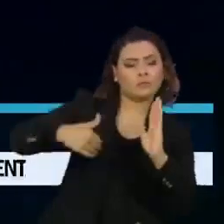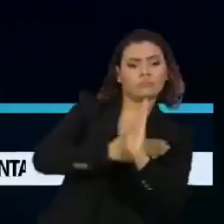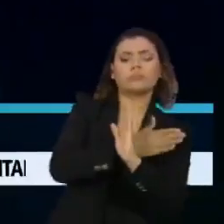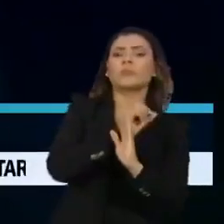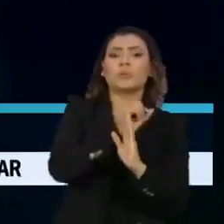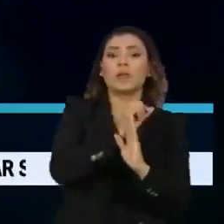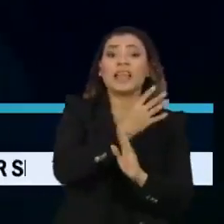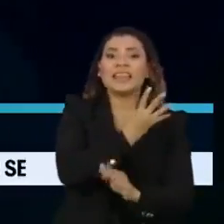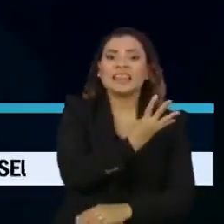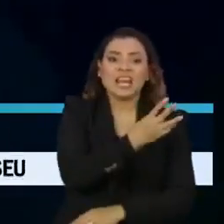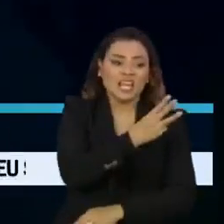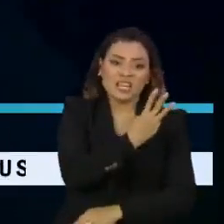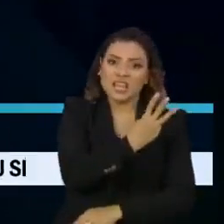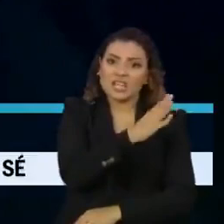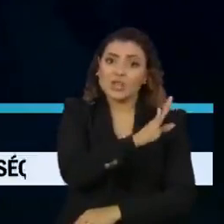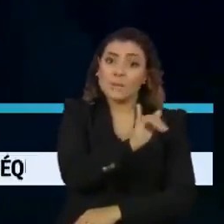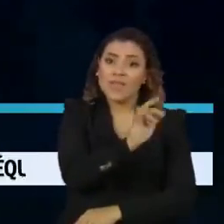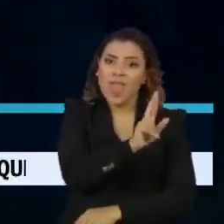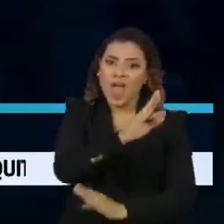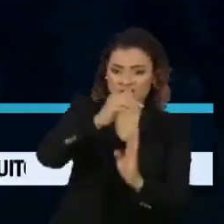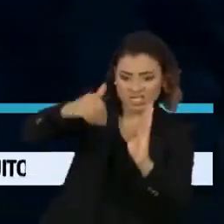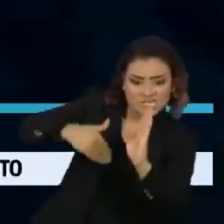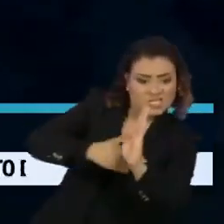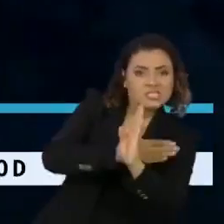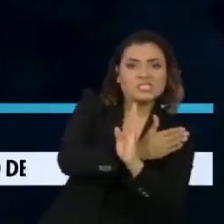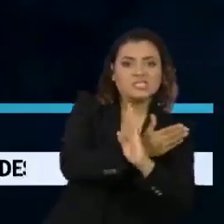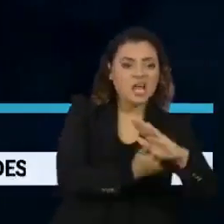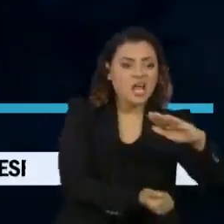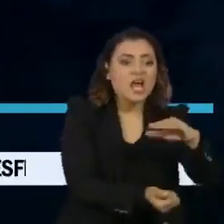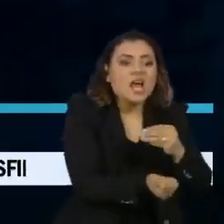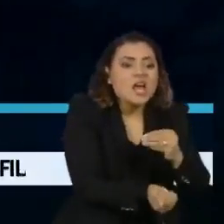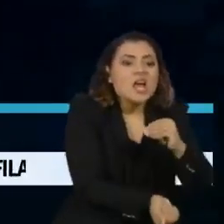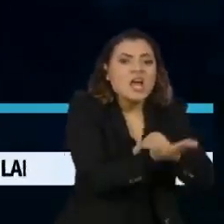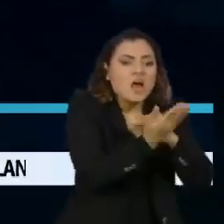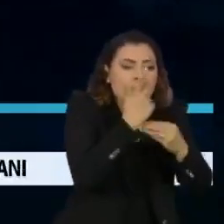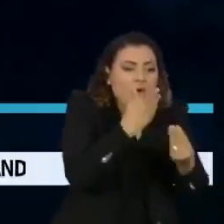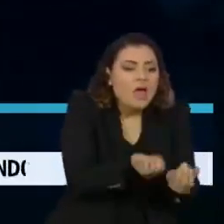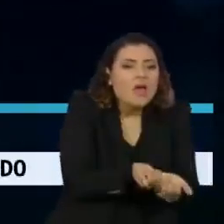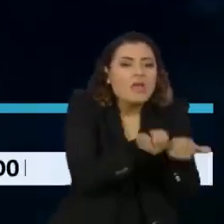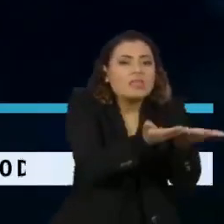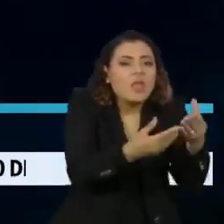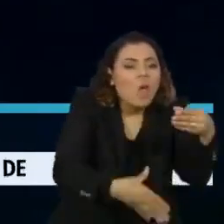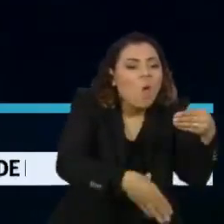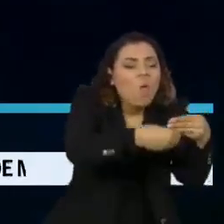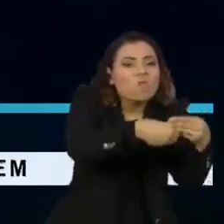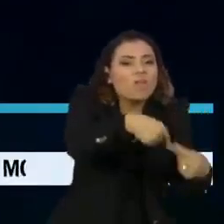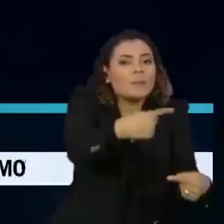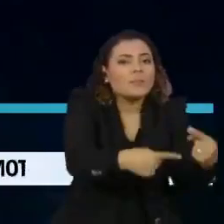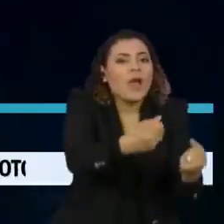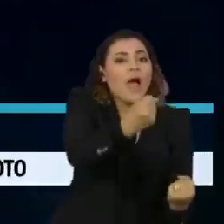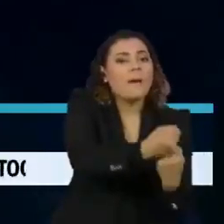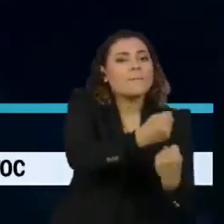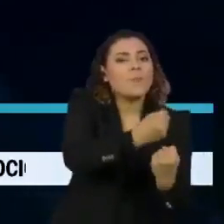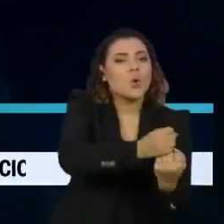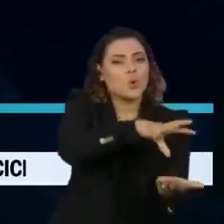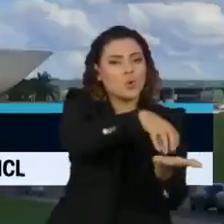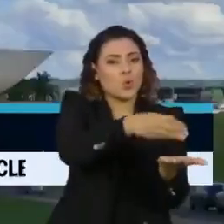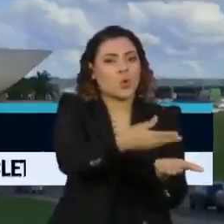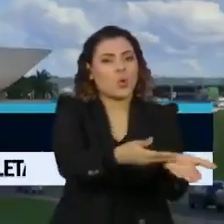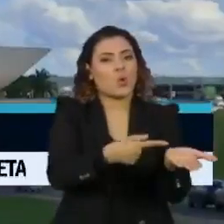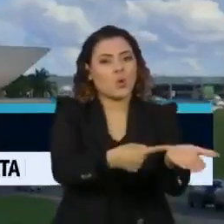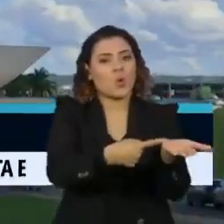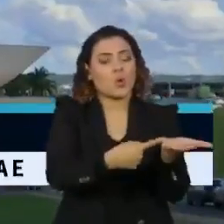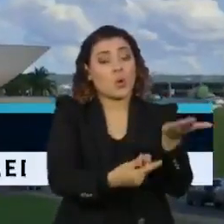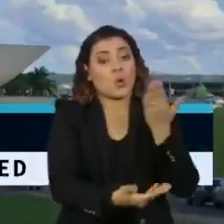verba de R$ bilhões teria sido repassada para atender parlamentares com o objetivo de manter o apoio da base do governo.